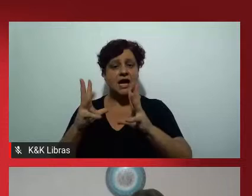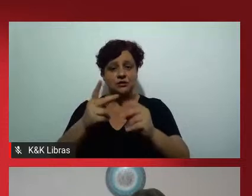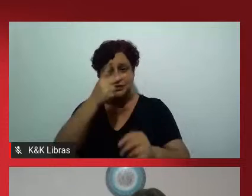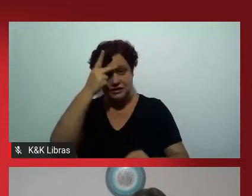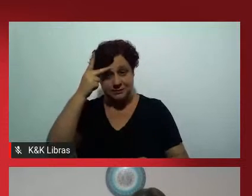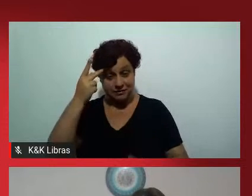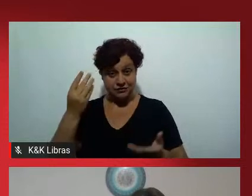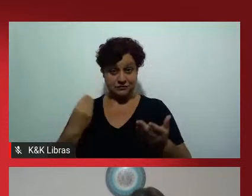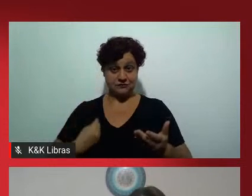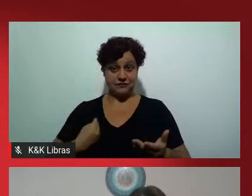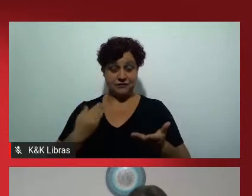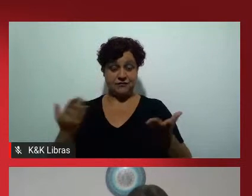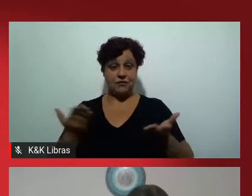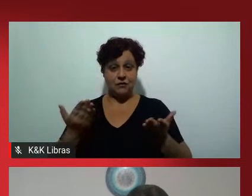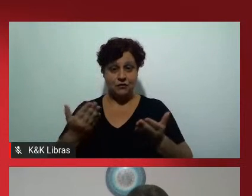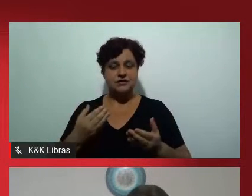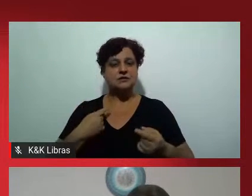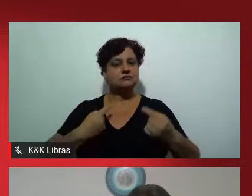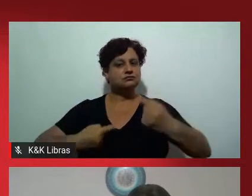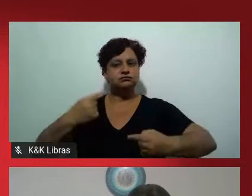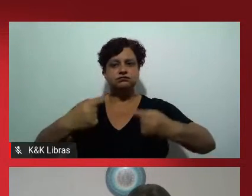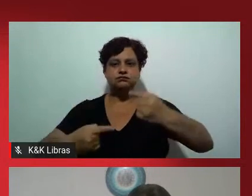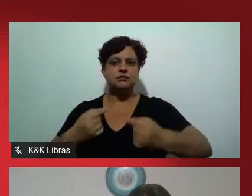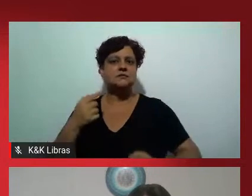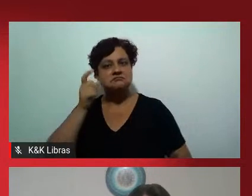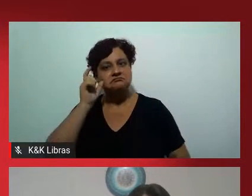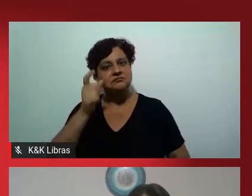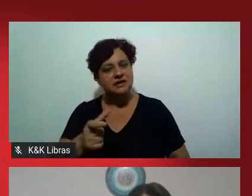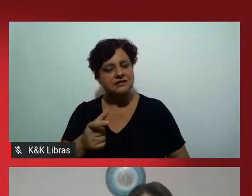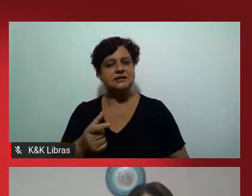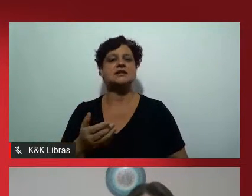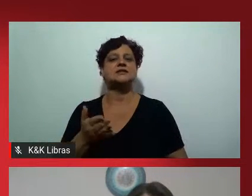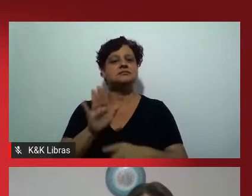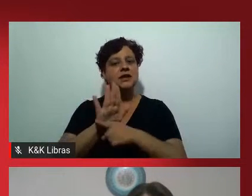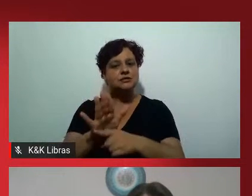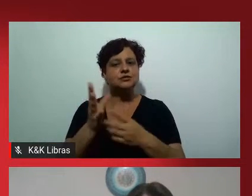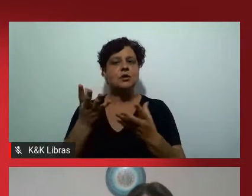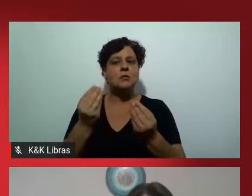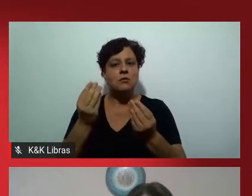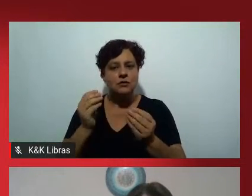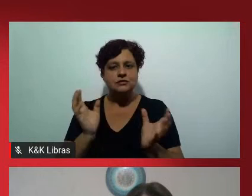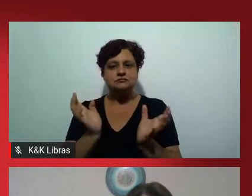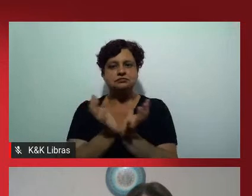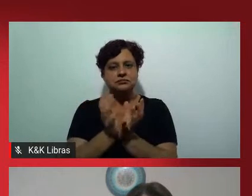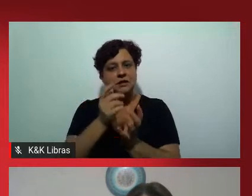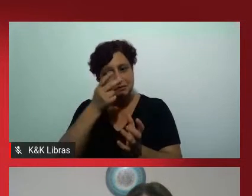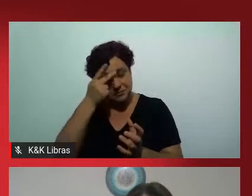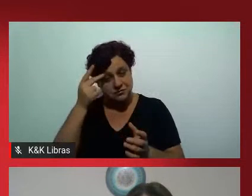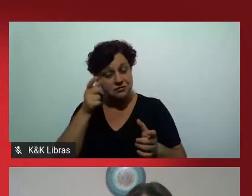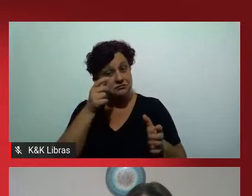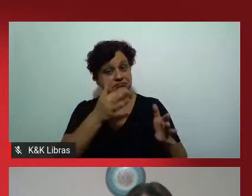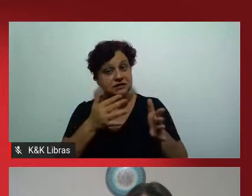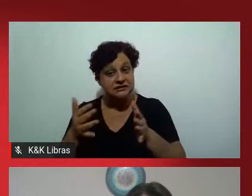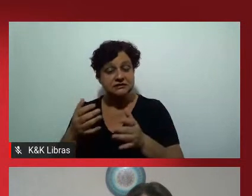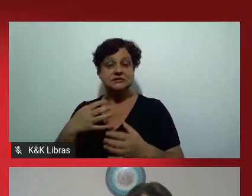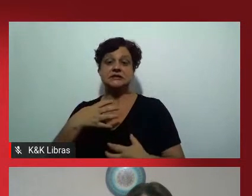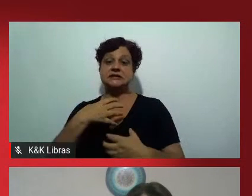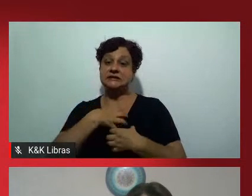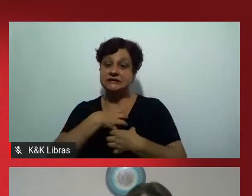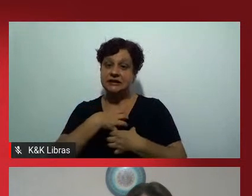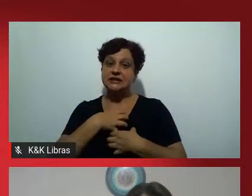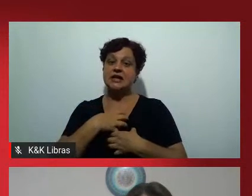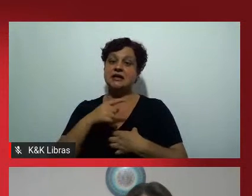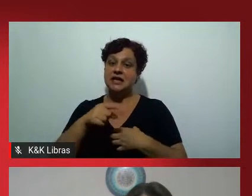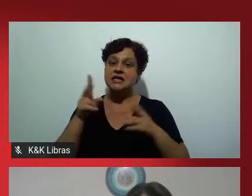um debate riquíssimo bastante interessante espero que a gente tem contribuído muito para que essa população que está nos assistindo e se sensibilize cada vez